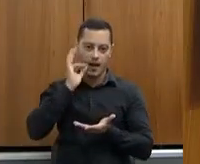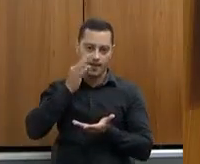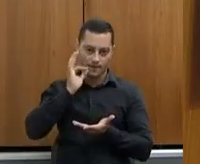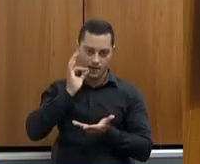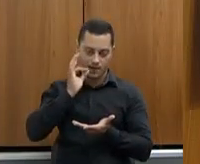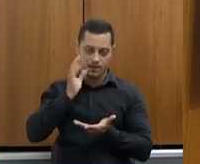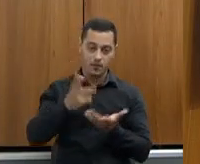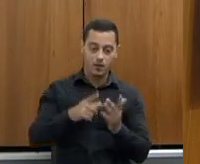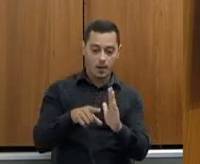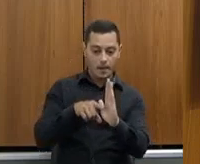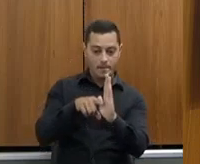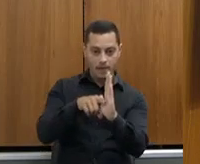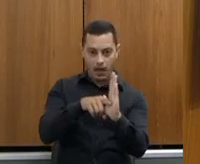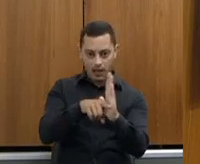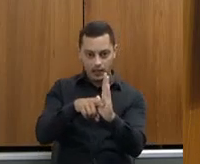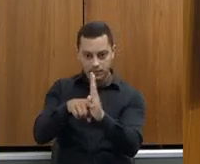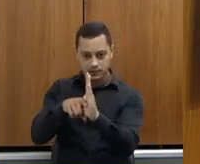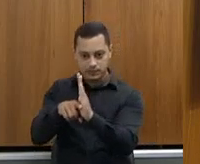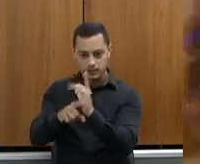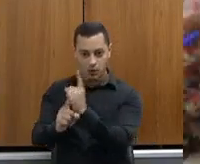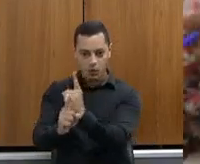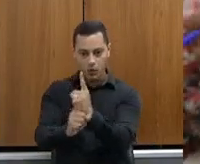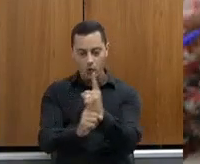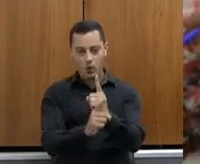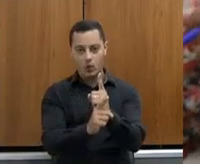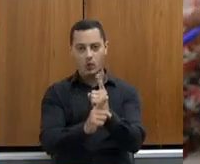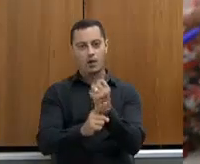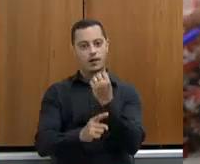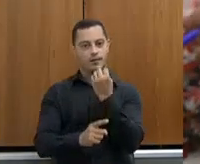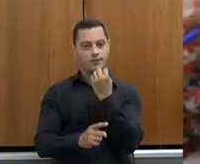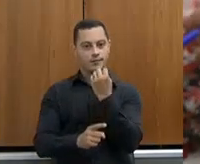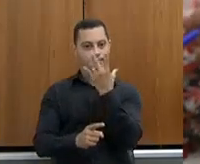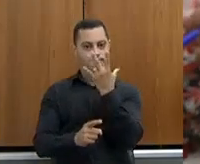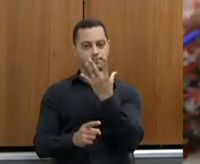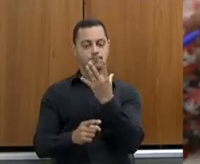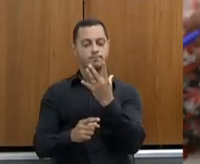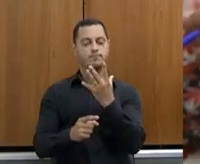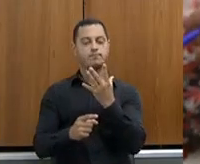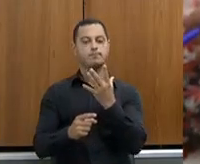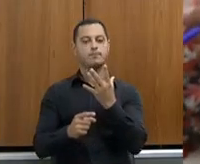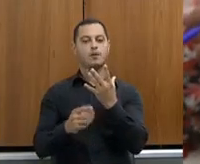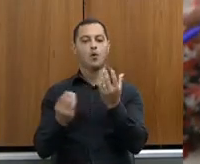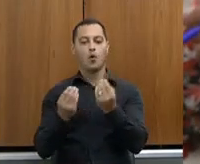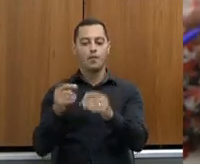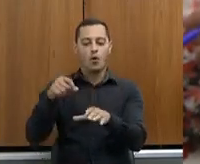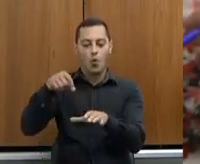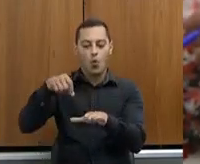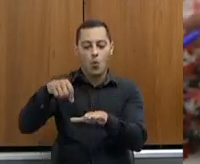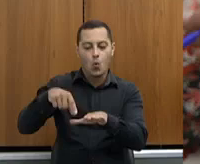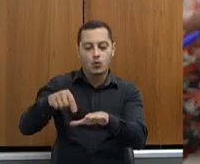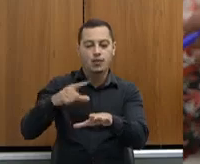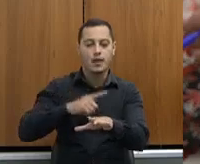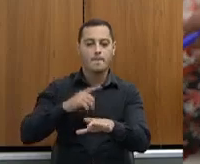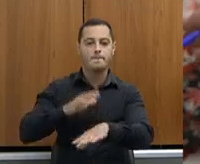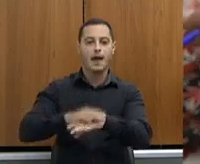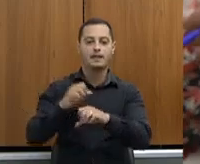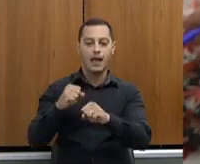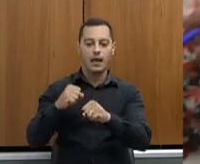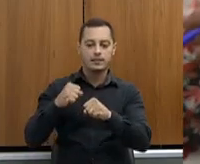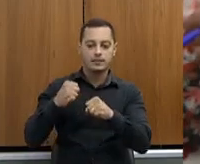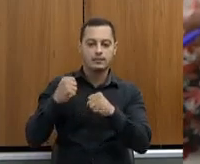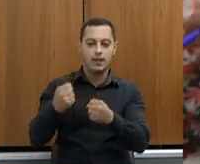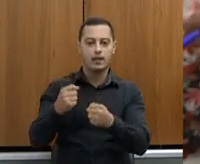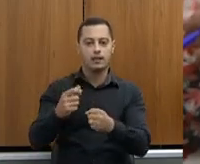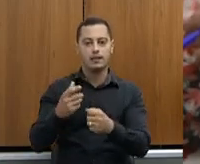nesse sentido também, ela só traz benefícios com cultivares cada vez mais resistentes e cultivares que vêm trazendo mais benefício aos